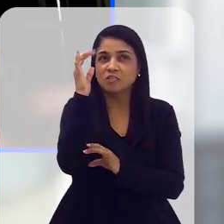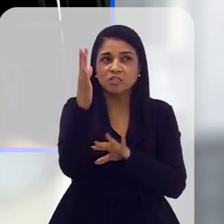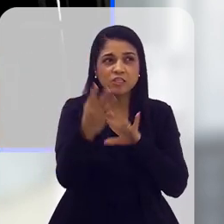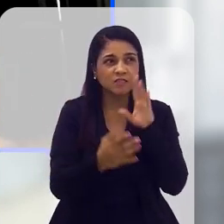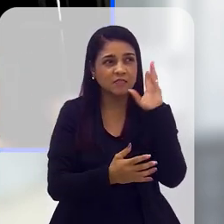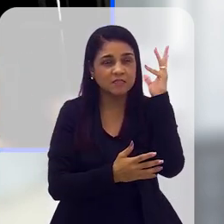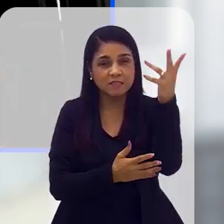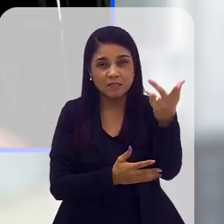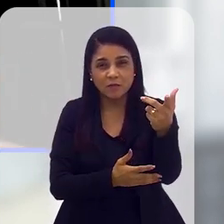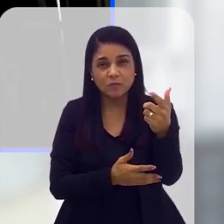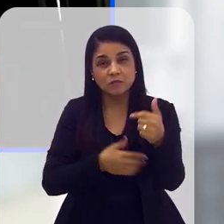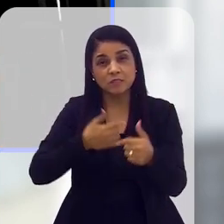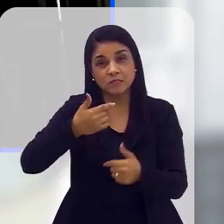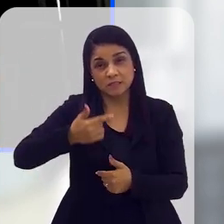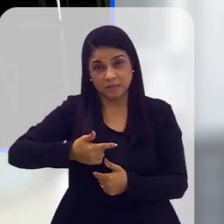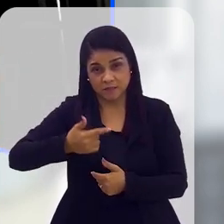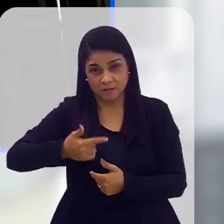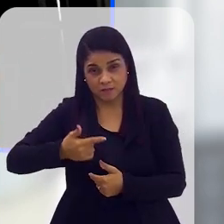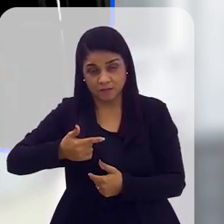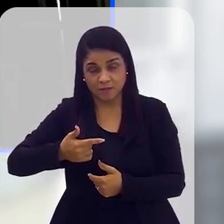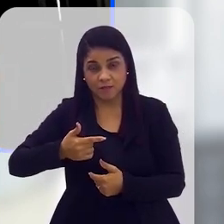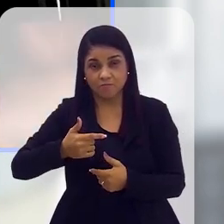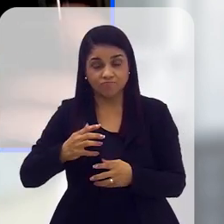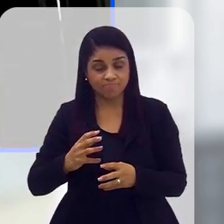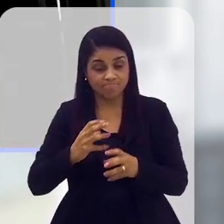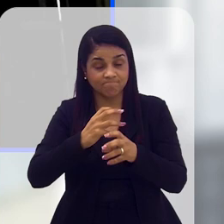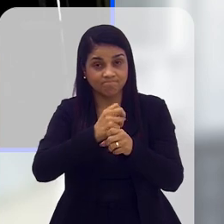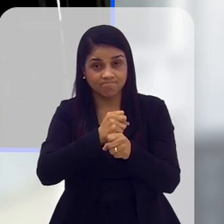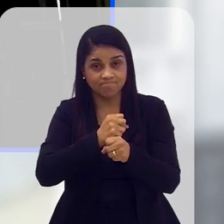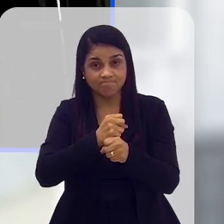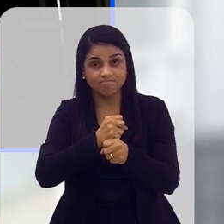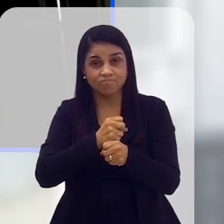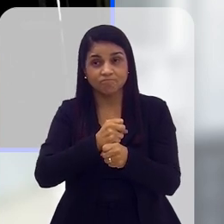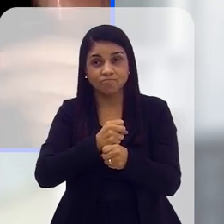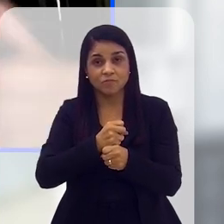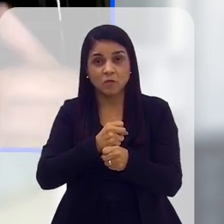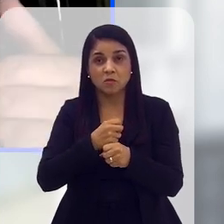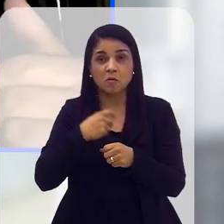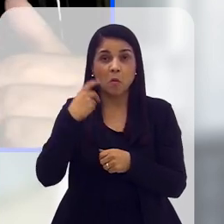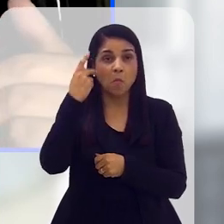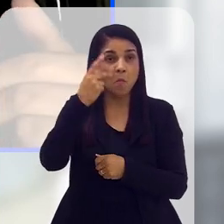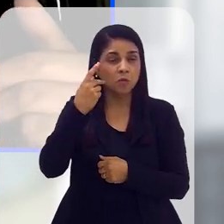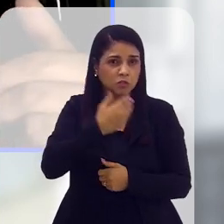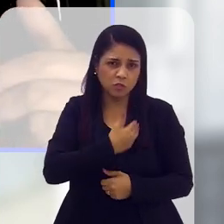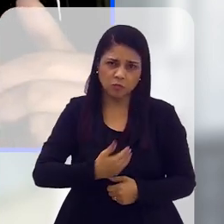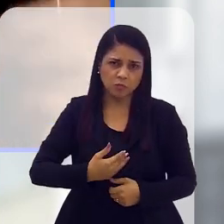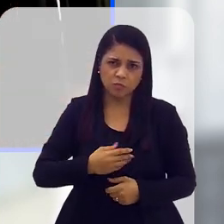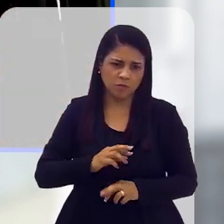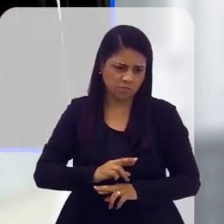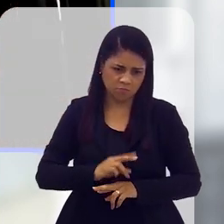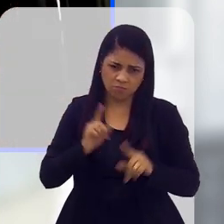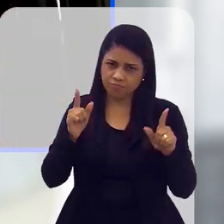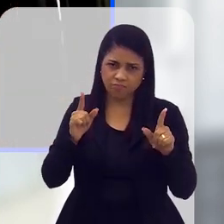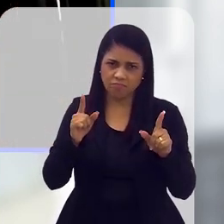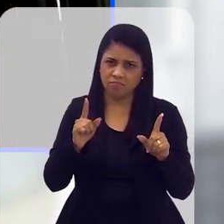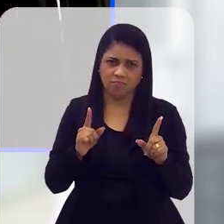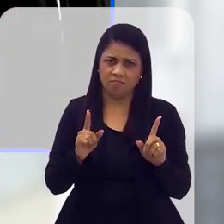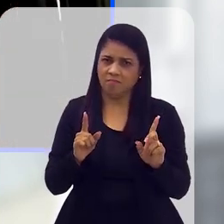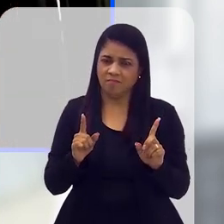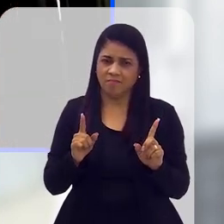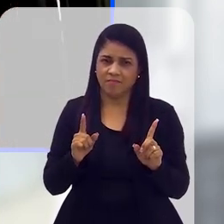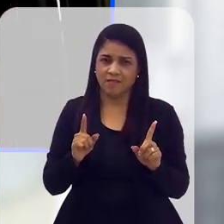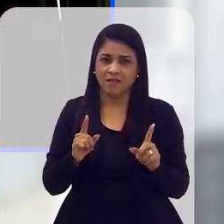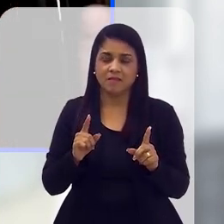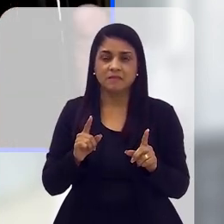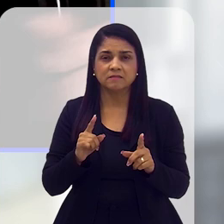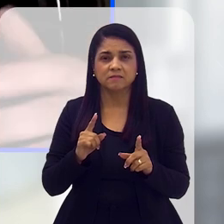vegetação florestal secundária, contabilizando essa restauração como se fosse uma restauração de política pública. Na verdade, não, não se